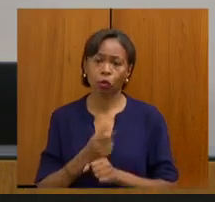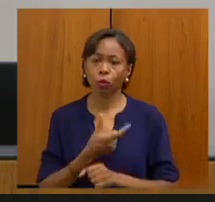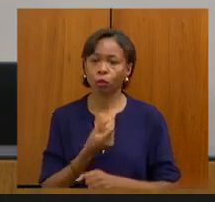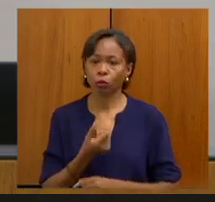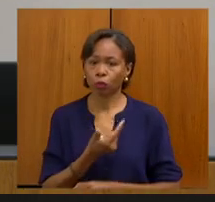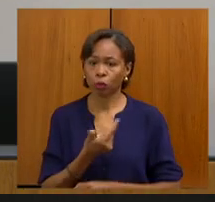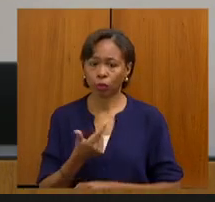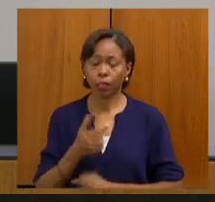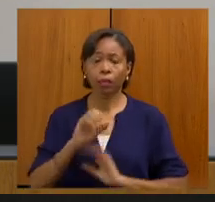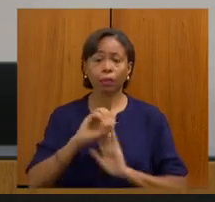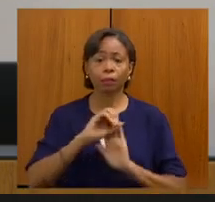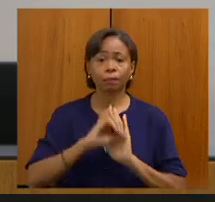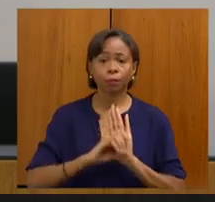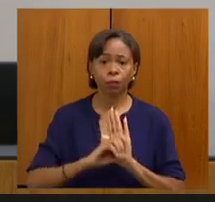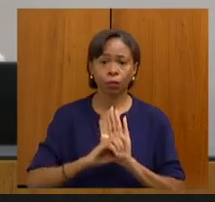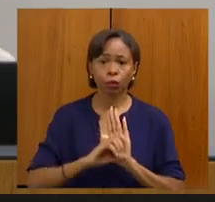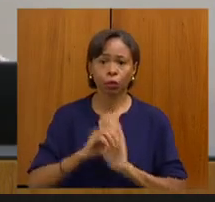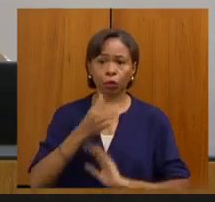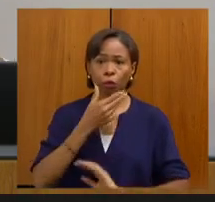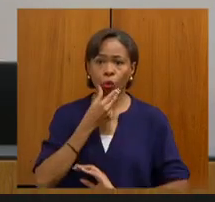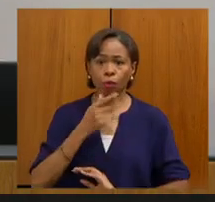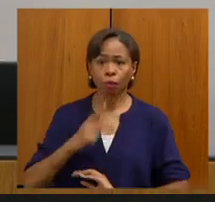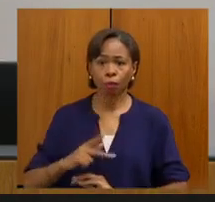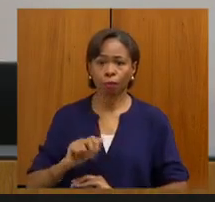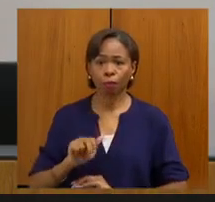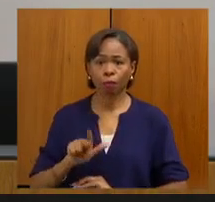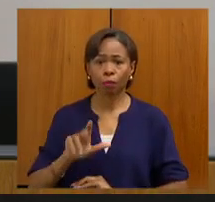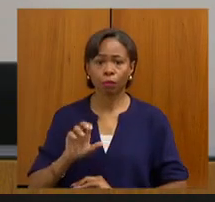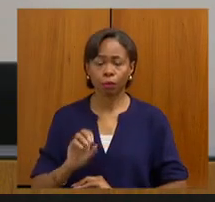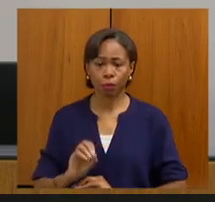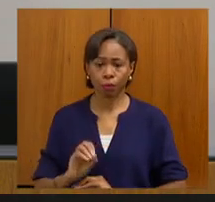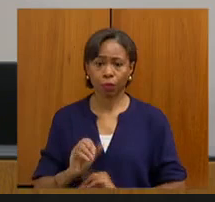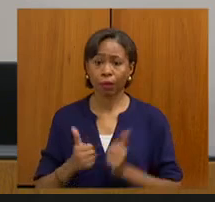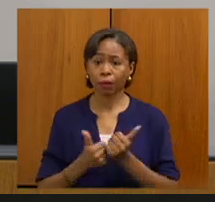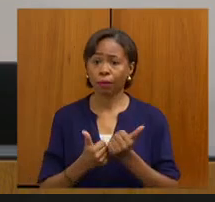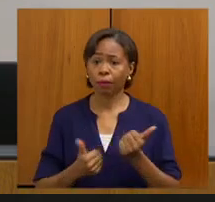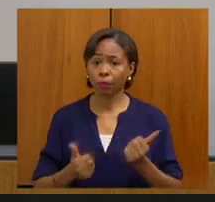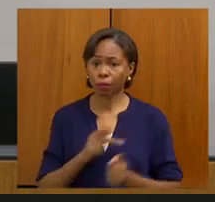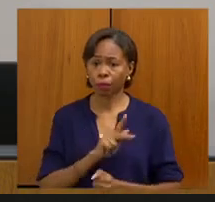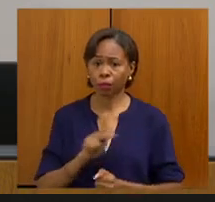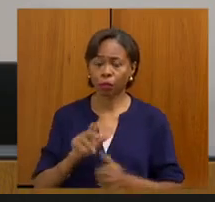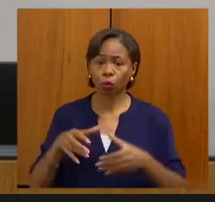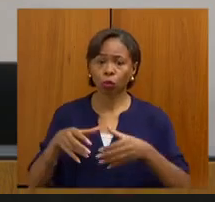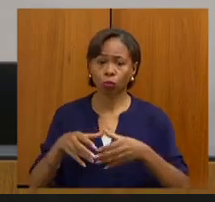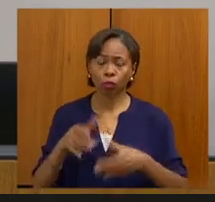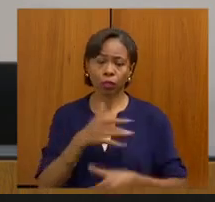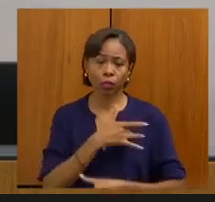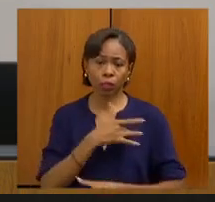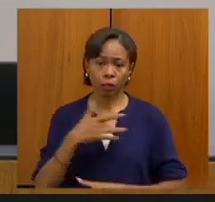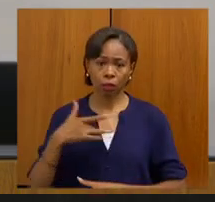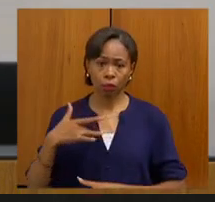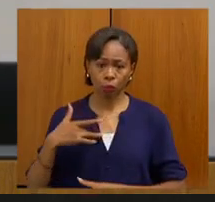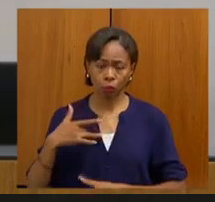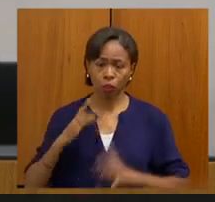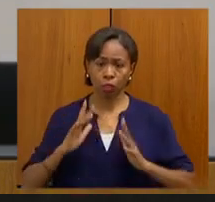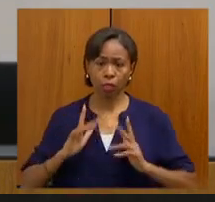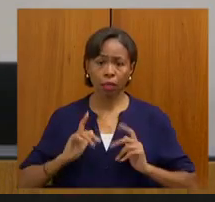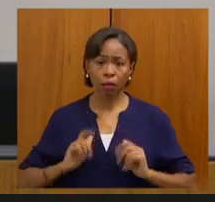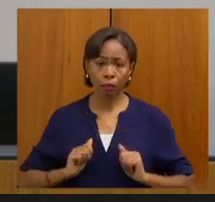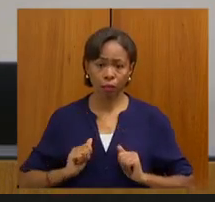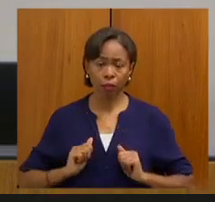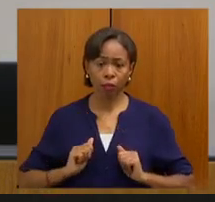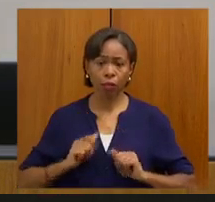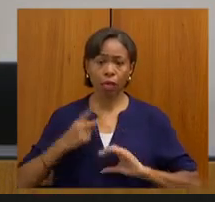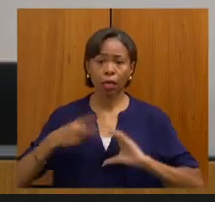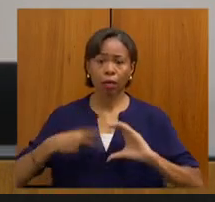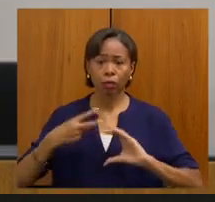Ofícios do senhor Paulo Henrique da Silva, vice-presidente da Comissão de Saúde e Saneamento da Câmara Municipal de